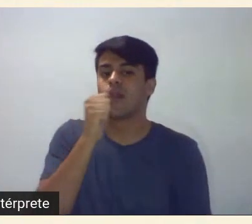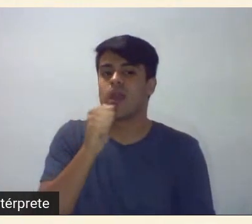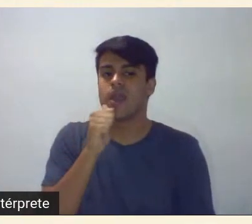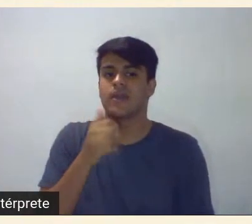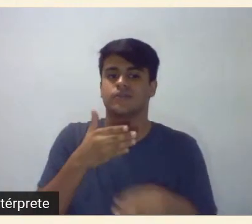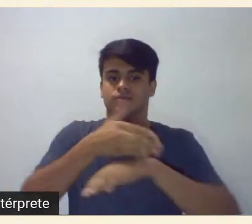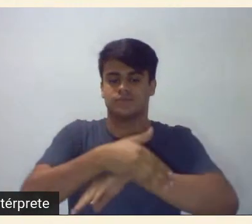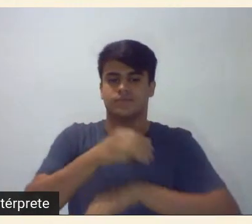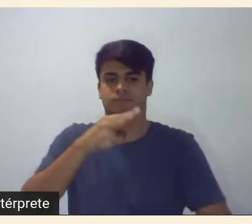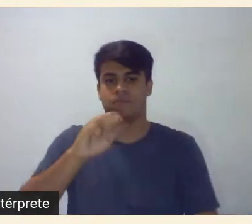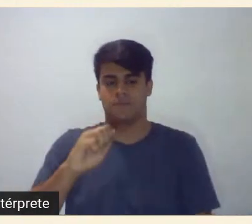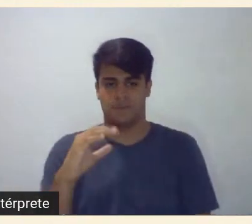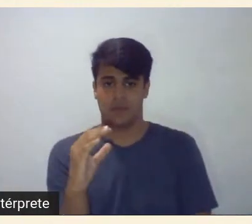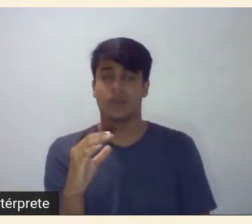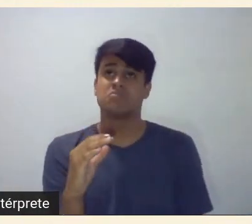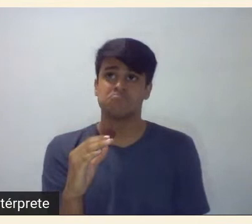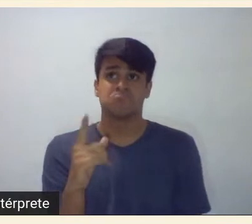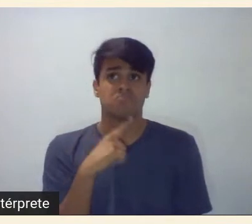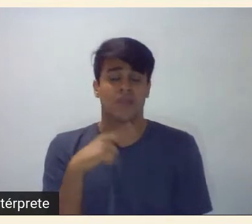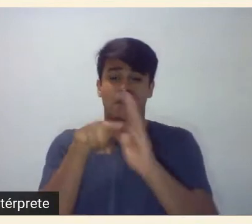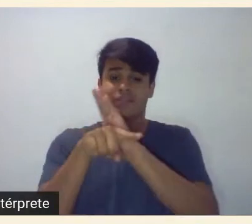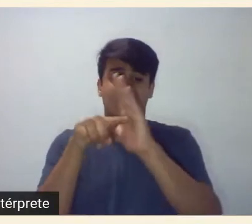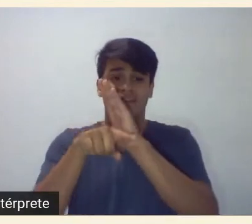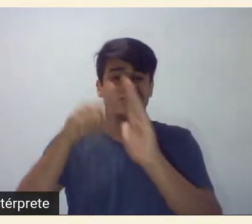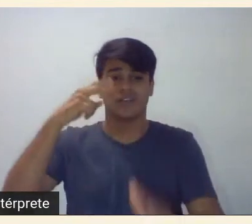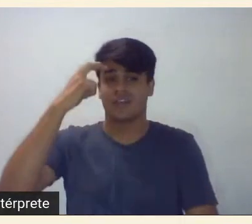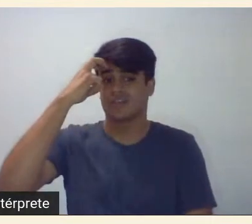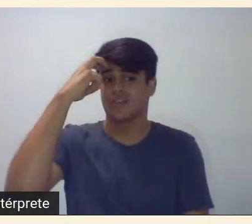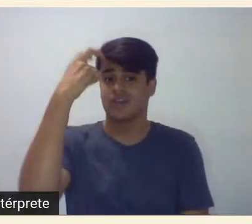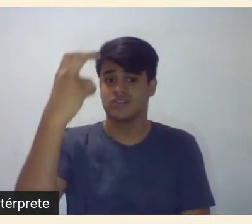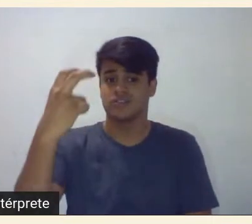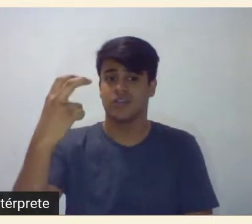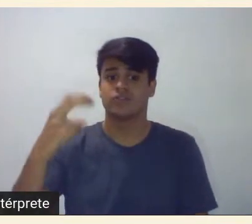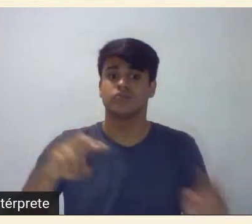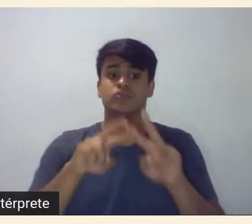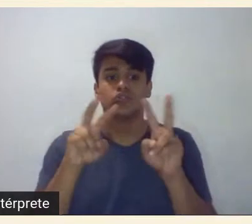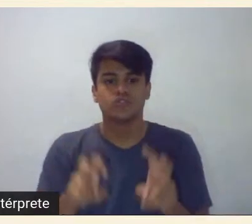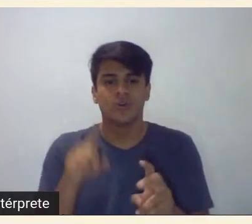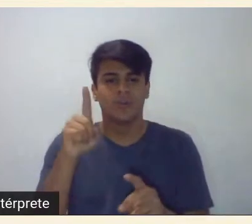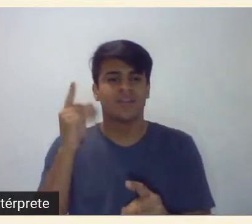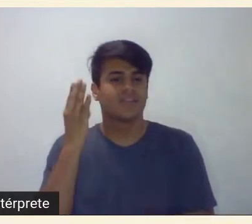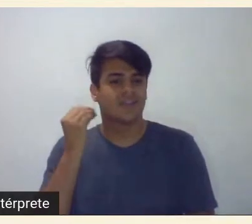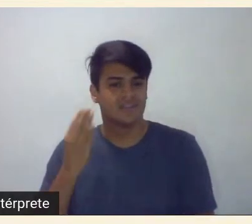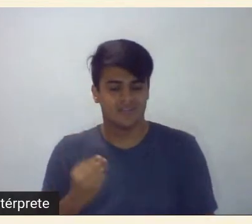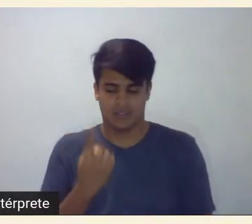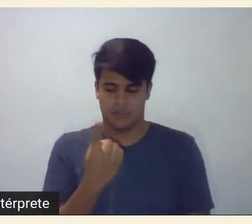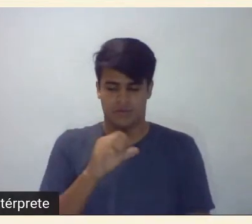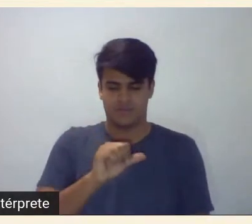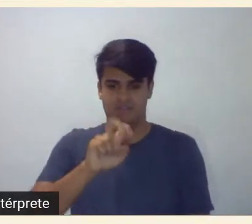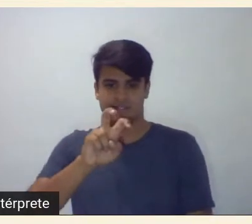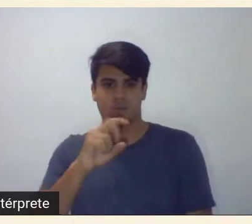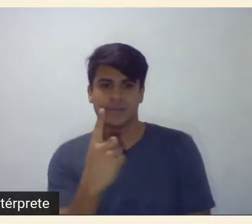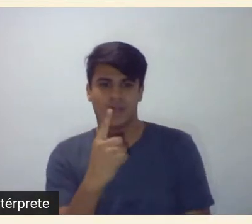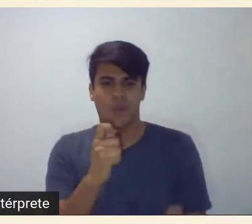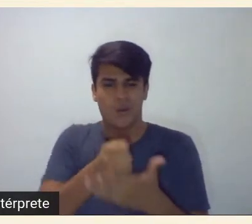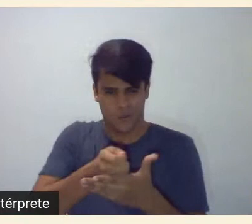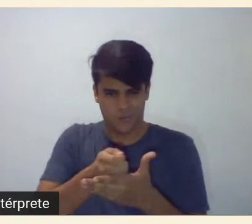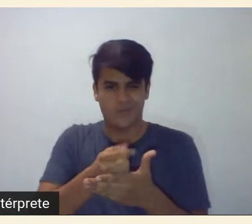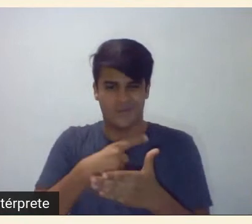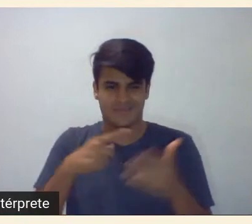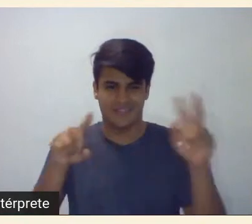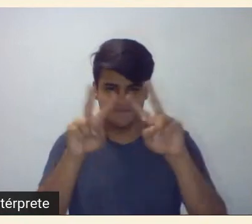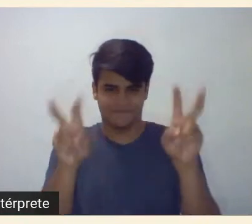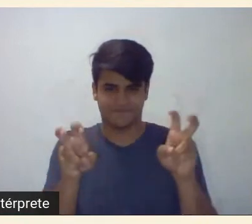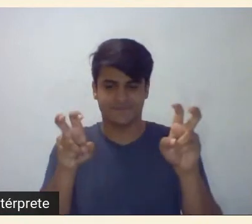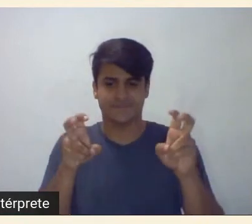muito inteligente sobre a aquisição da obra da Tarsilha em 51 a Estrada de Ferro Central do Brasil na